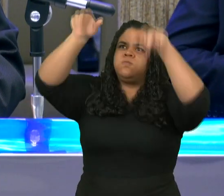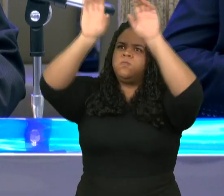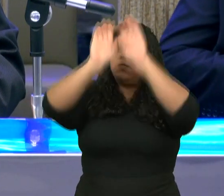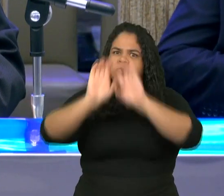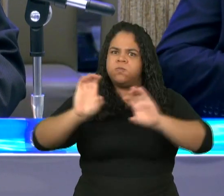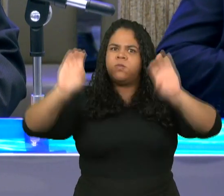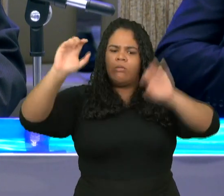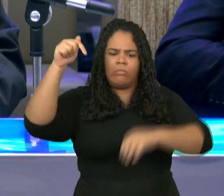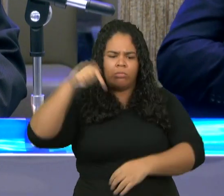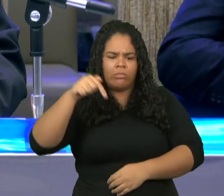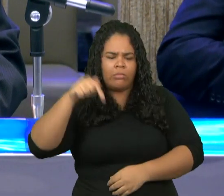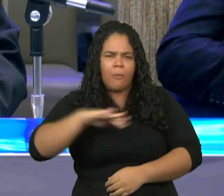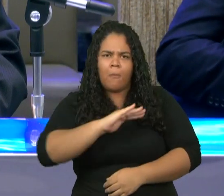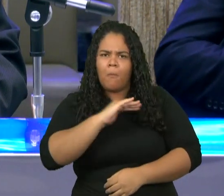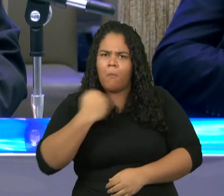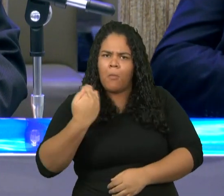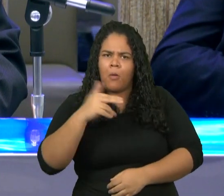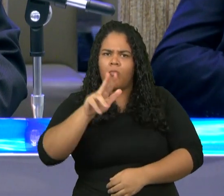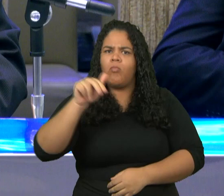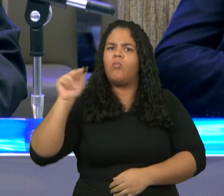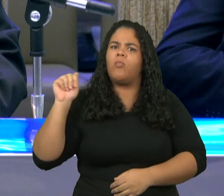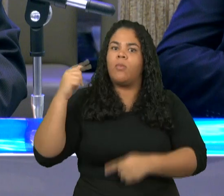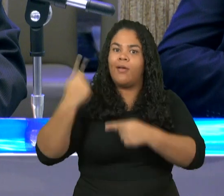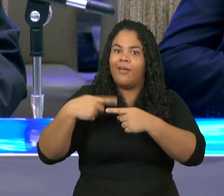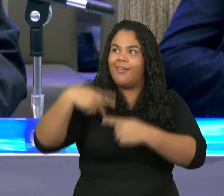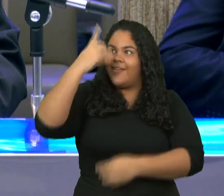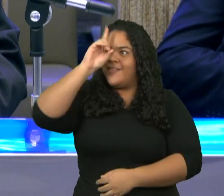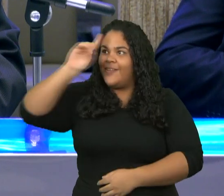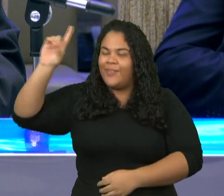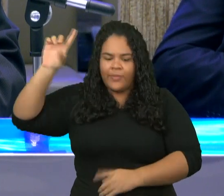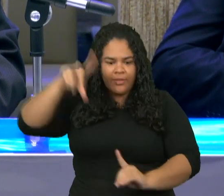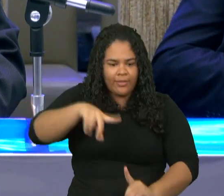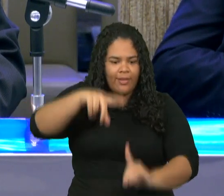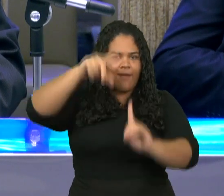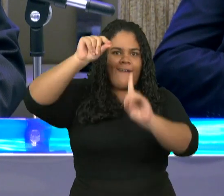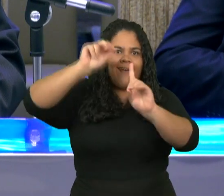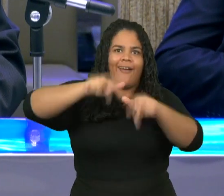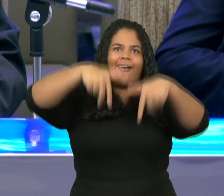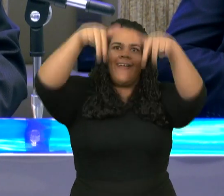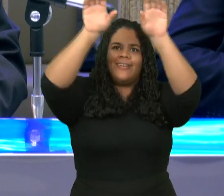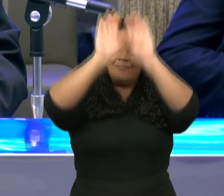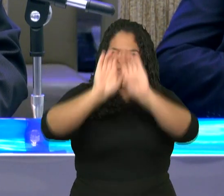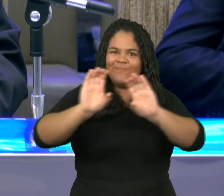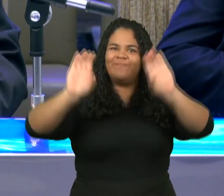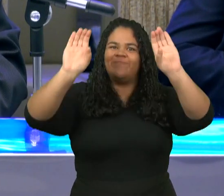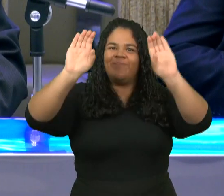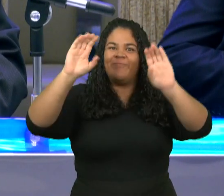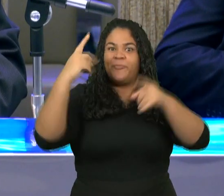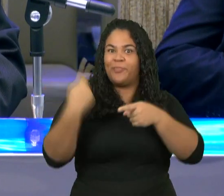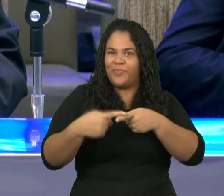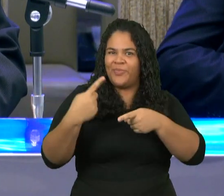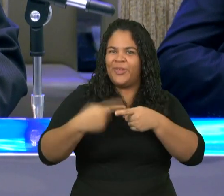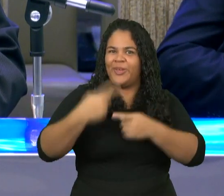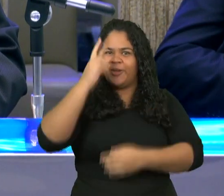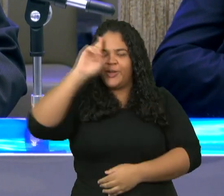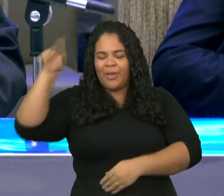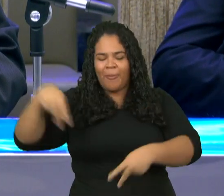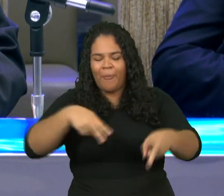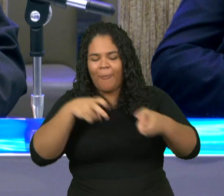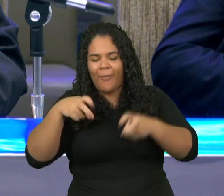trasladara, visto como antes da sua trasladação alcançou testemunho de que